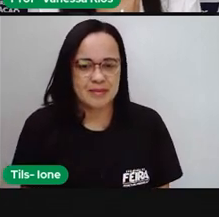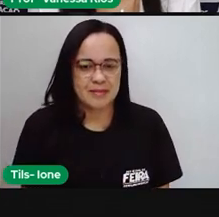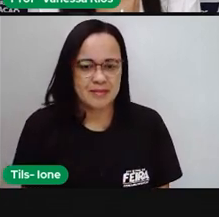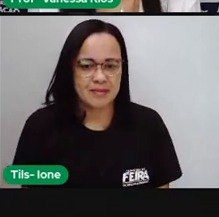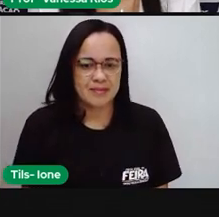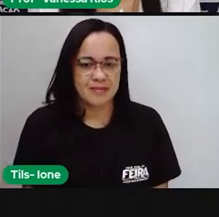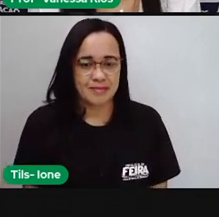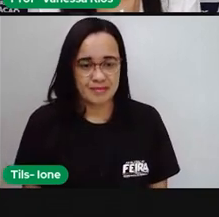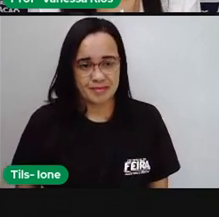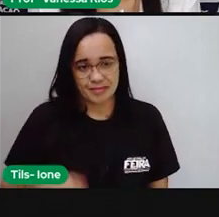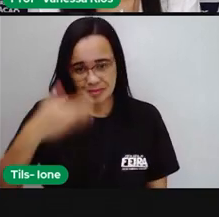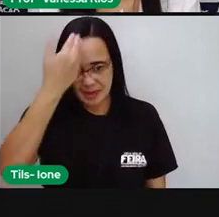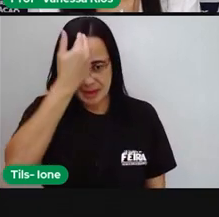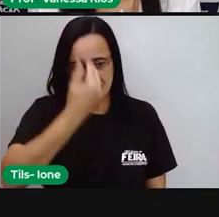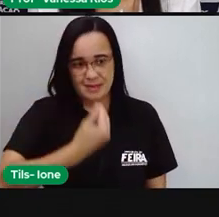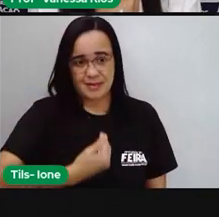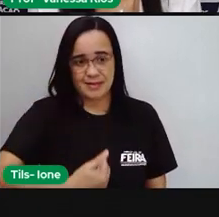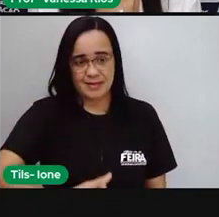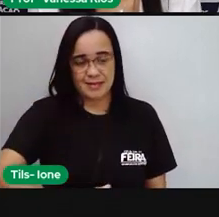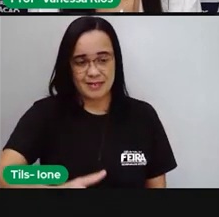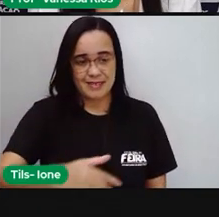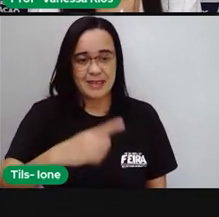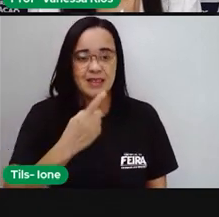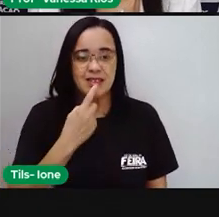Olha só o desenho que a Pró trouxe para